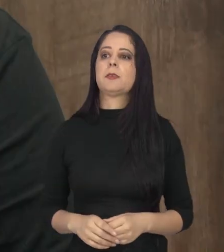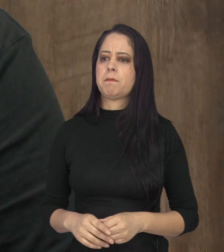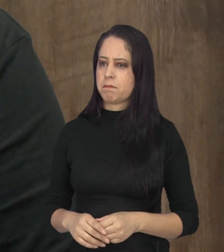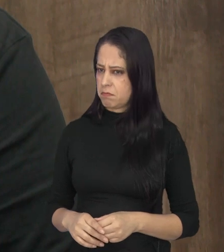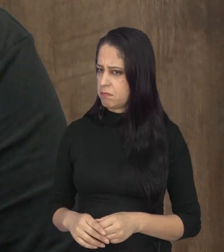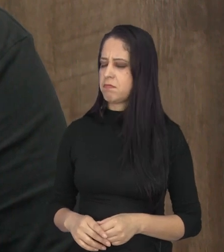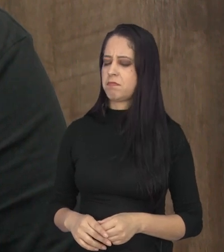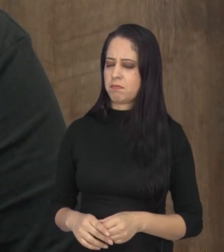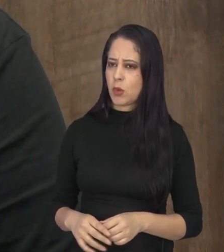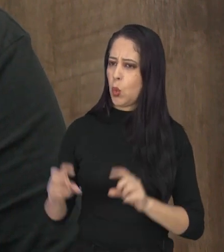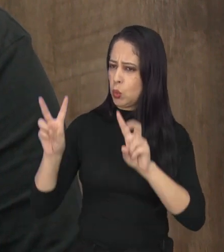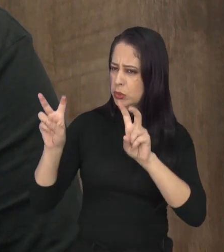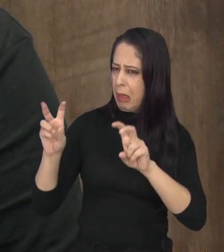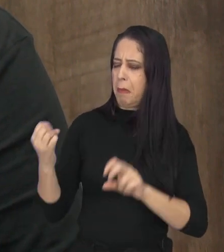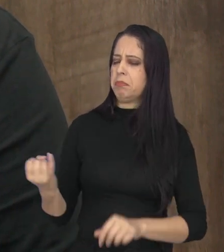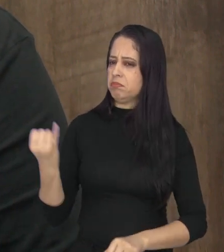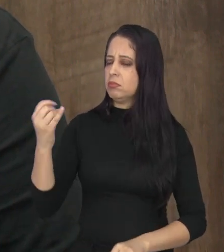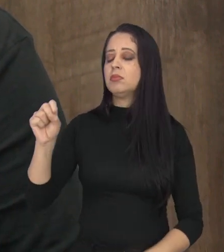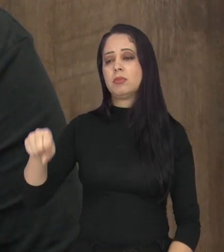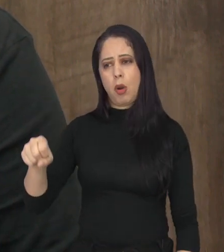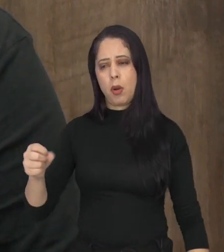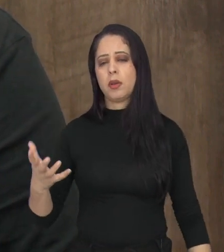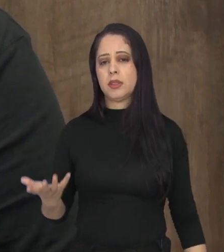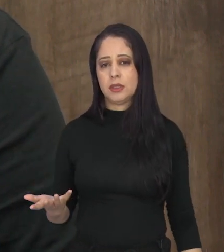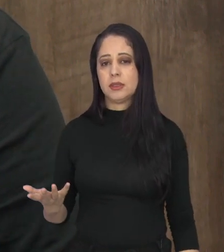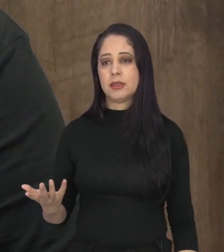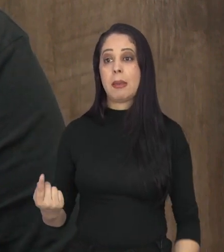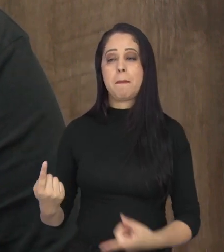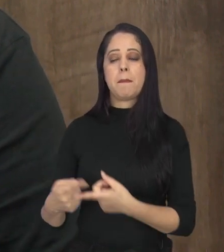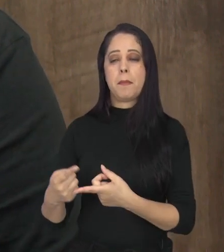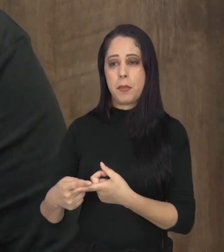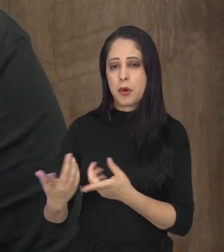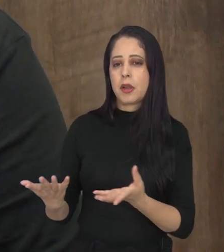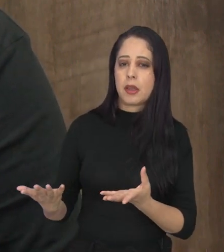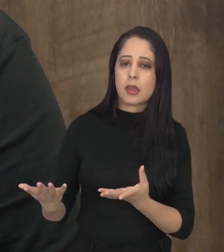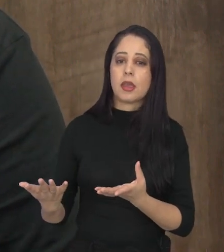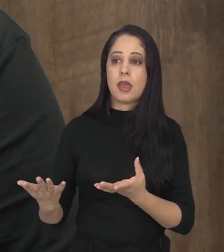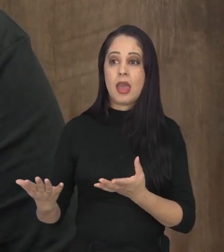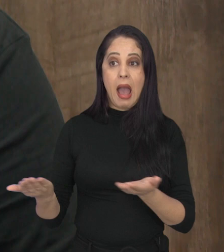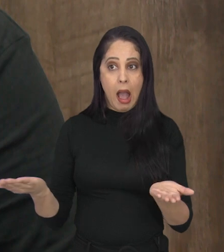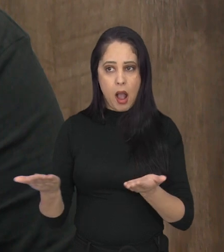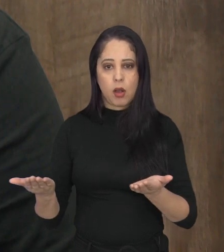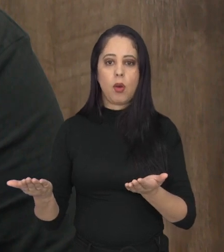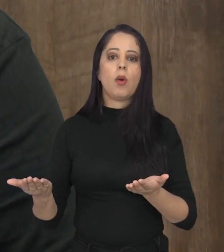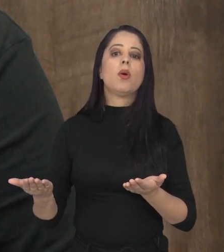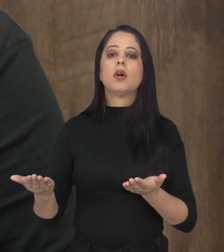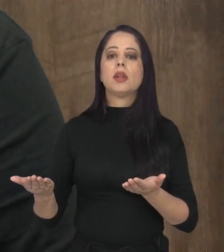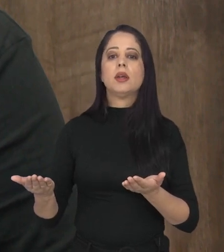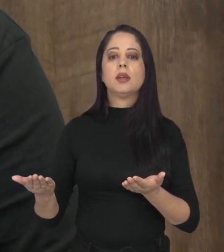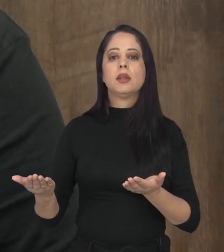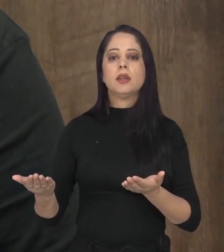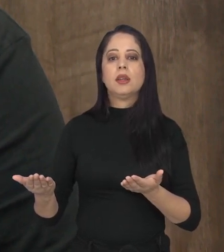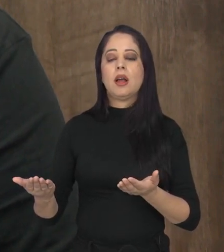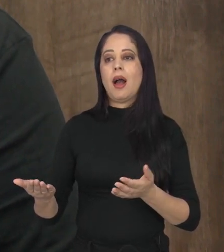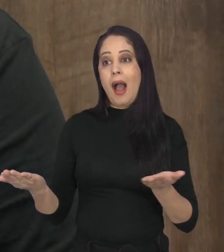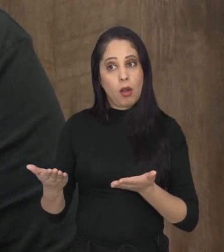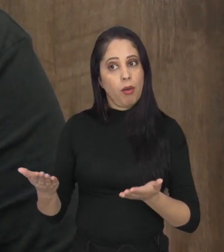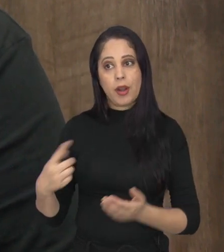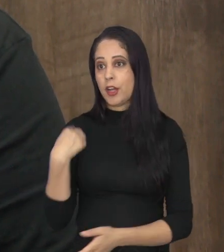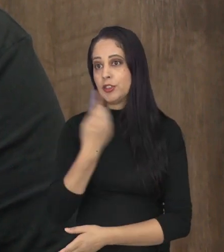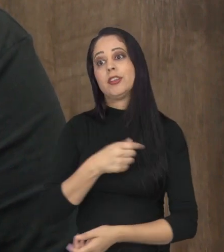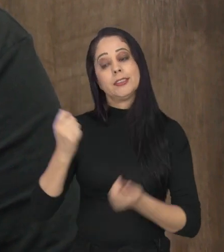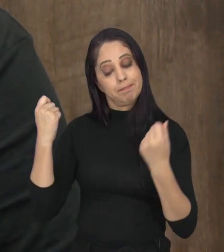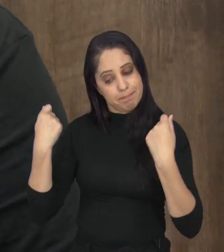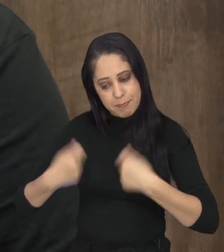Eu acho que é fundamental o debate. É importante realmente sensibilizar a nova